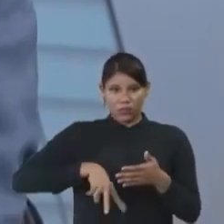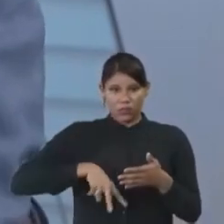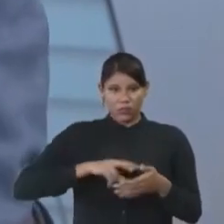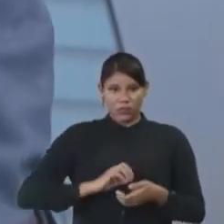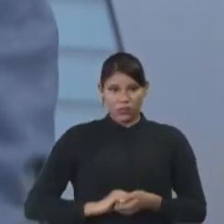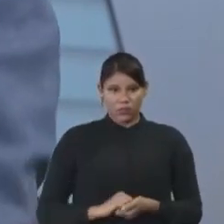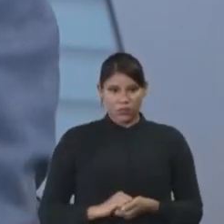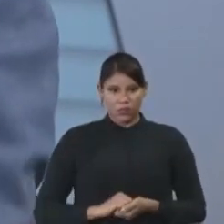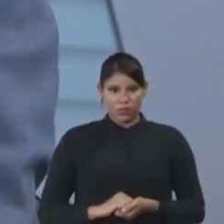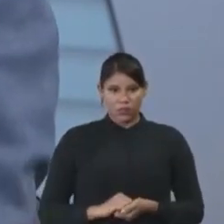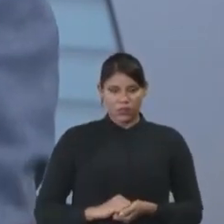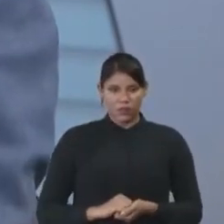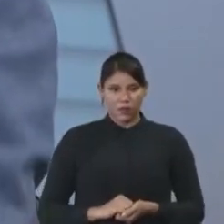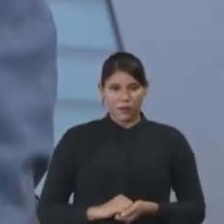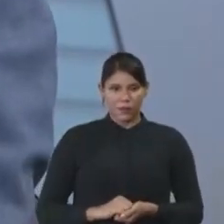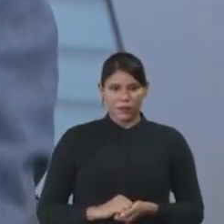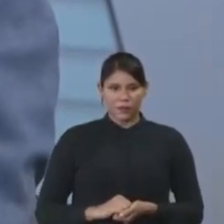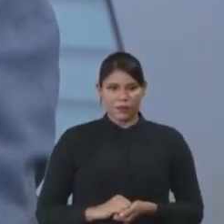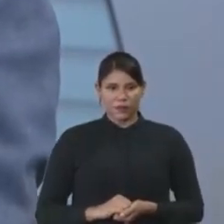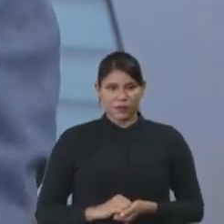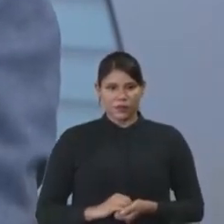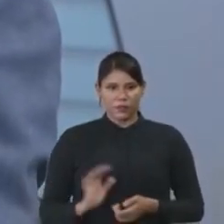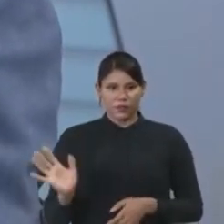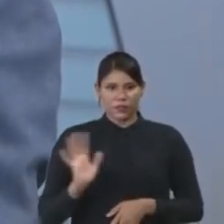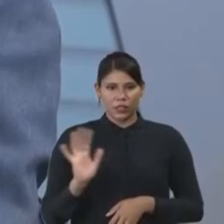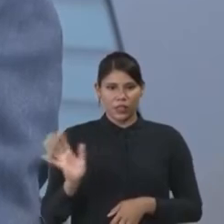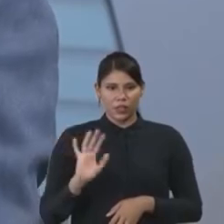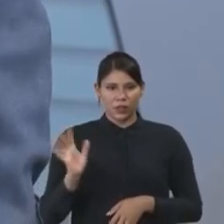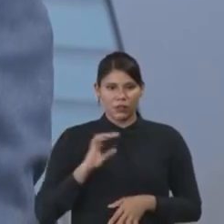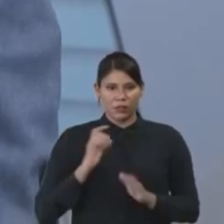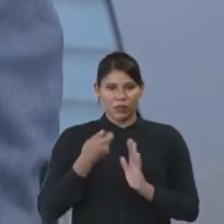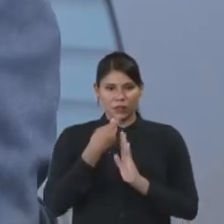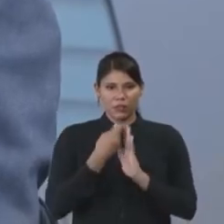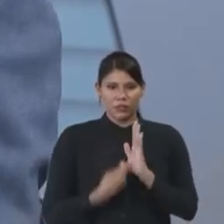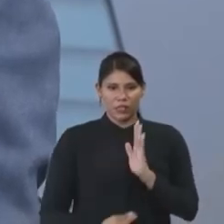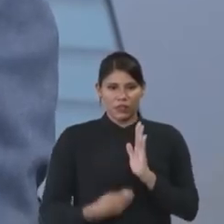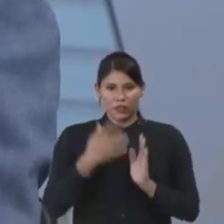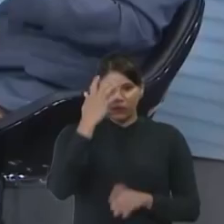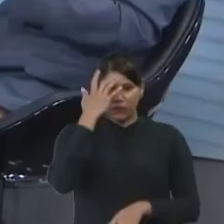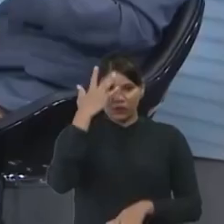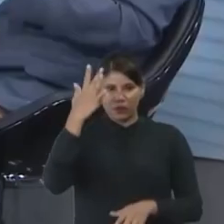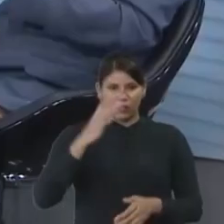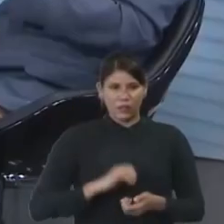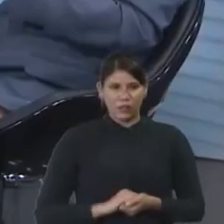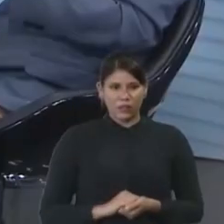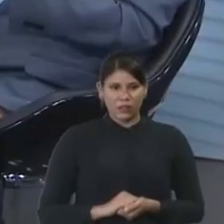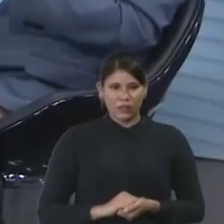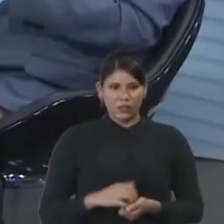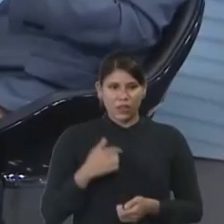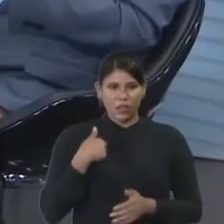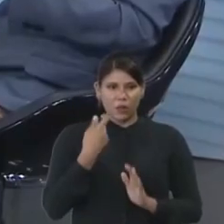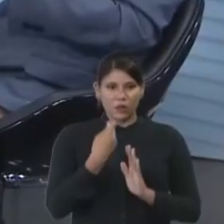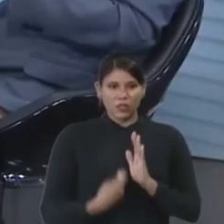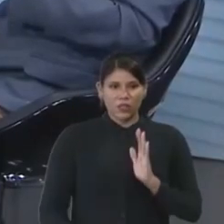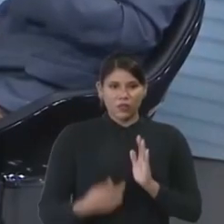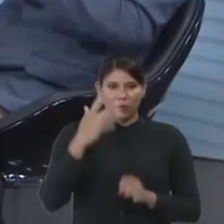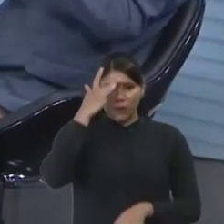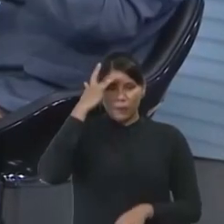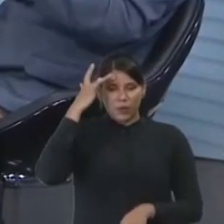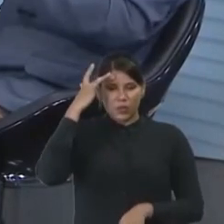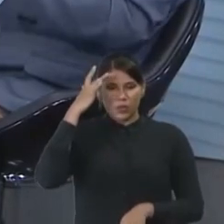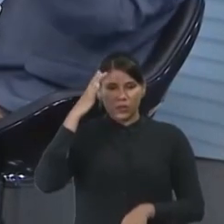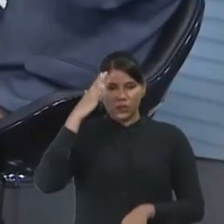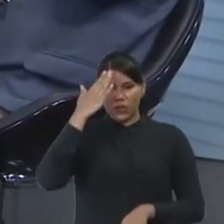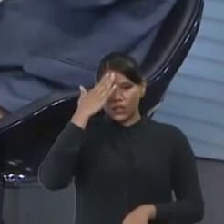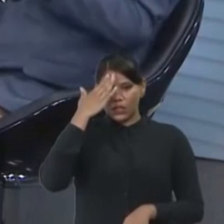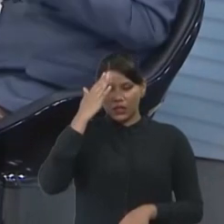senhora fez uma... Reescreveu ele, não? Não, é porque eu escrevo a si mesmo. Eu escrevo para a sociedade entender. Pronto. É isso que eu